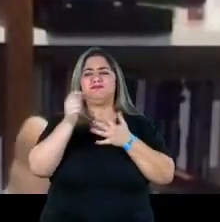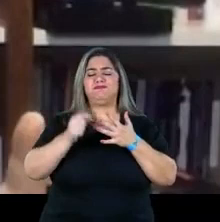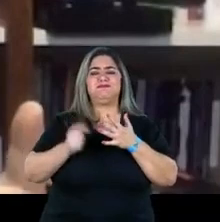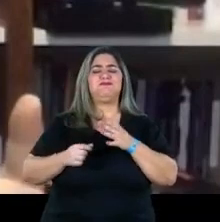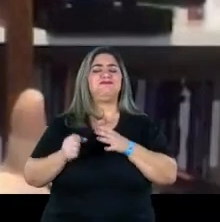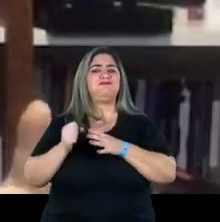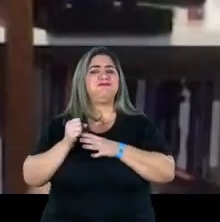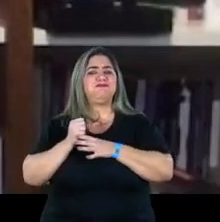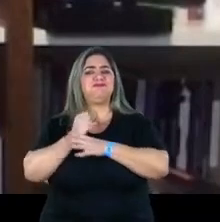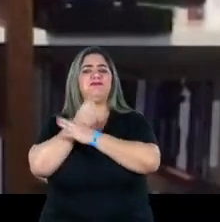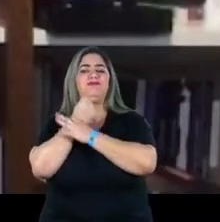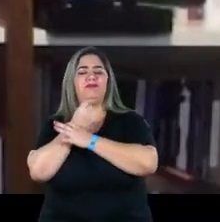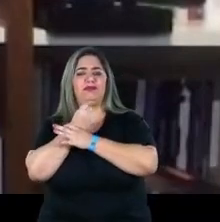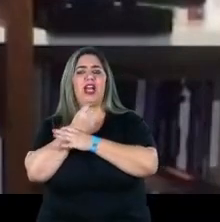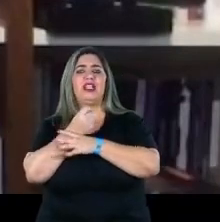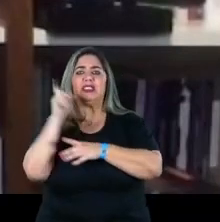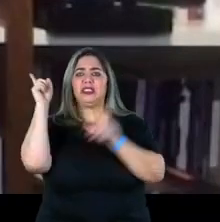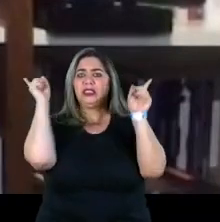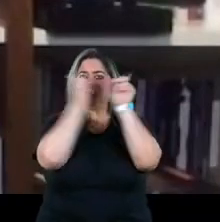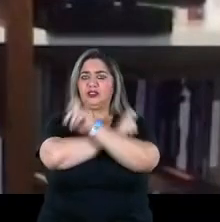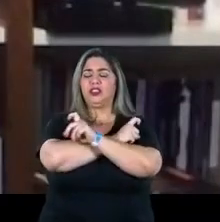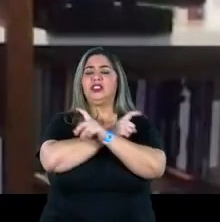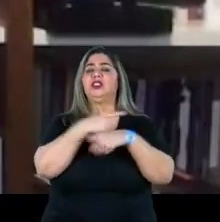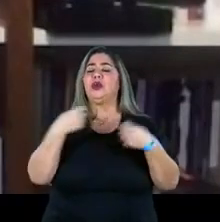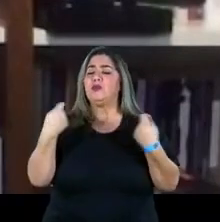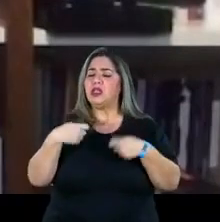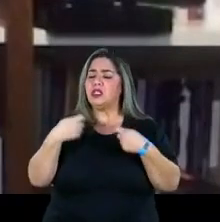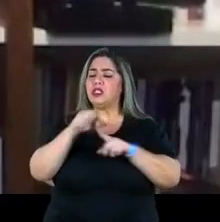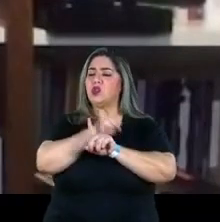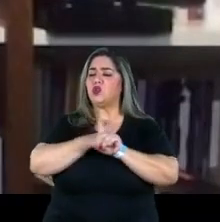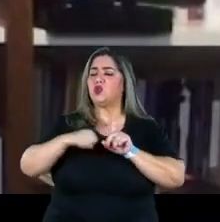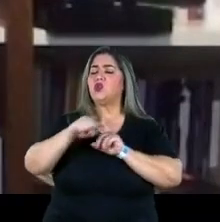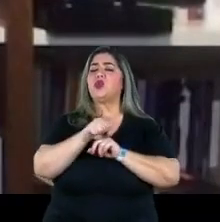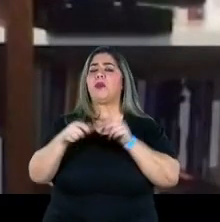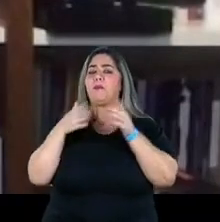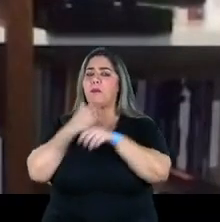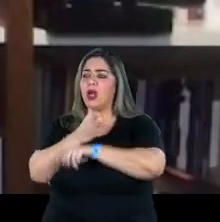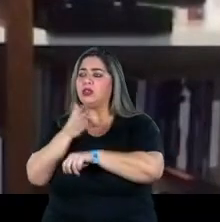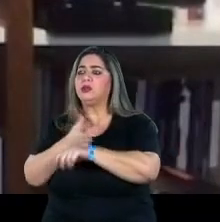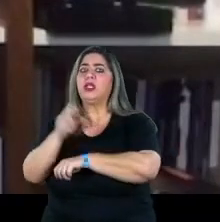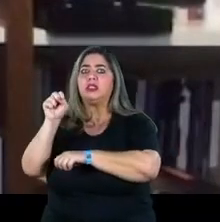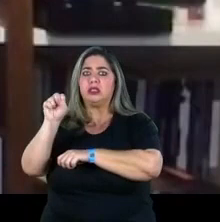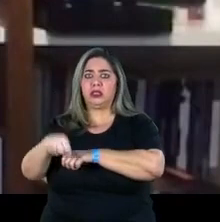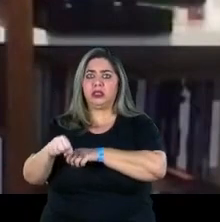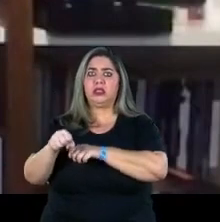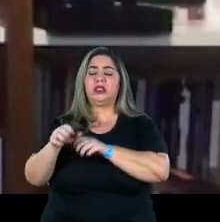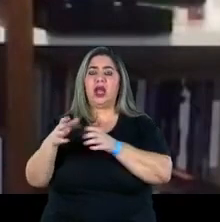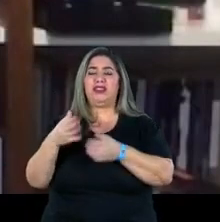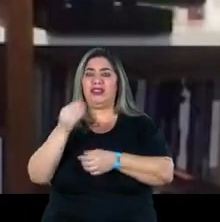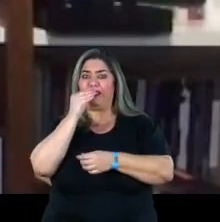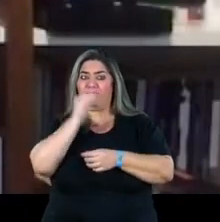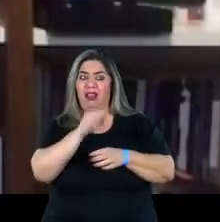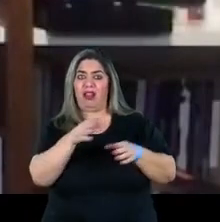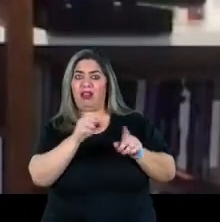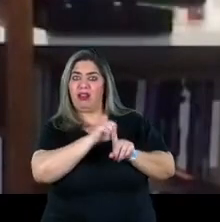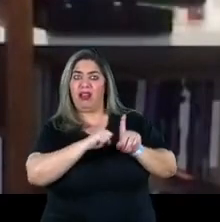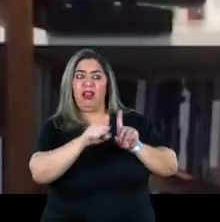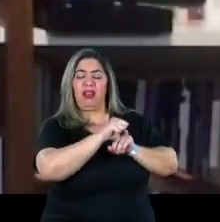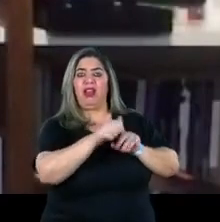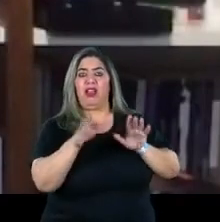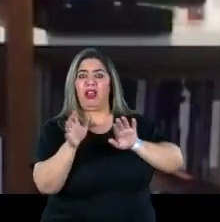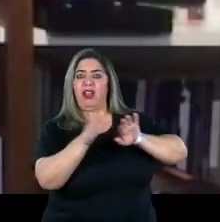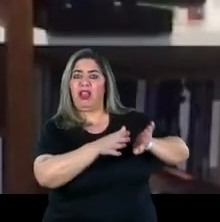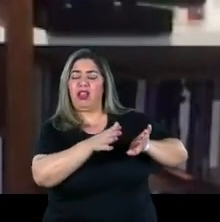complexas. Então, a sociedade tem que participar desse debate, sim, e isolar a sociedade disso e tornar